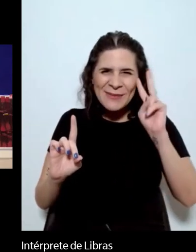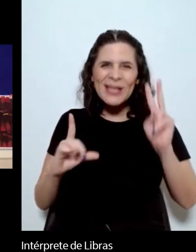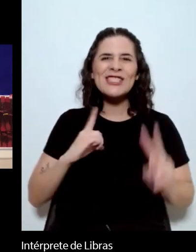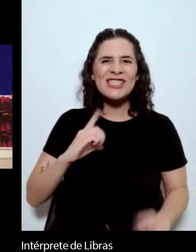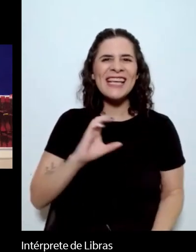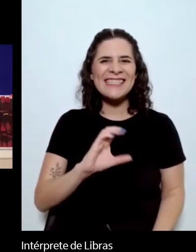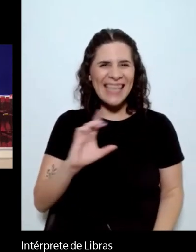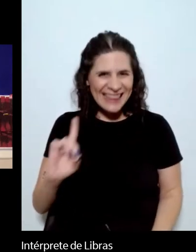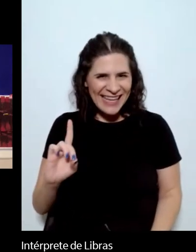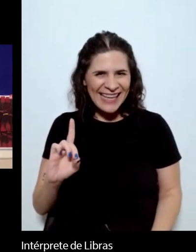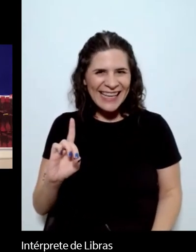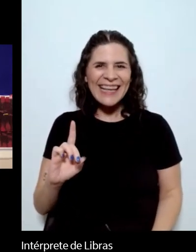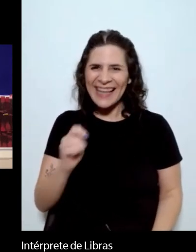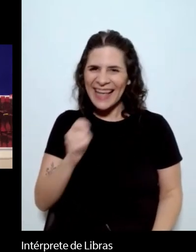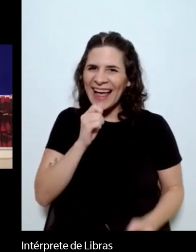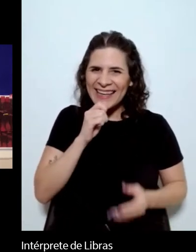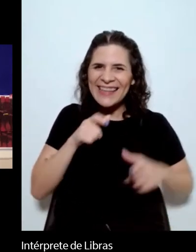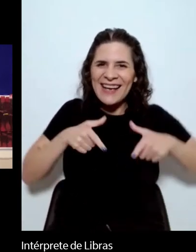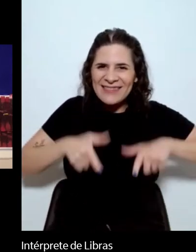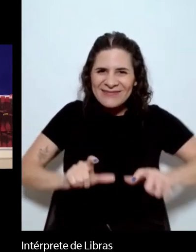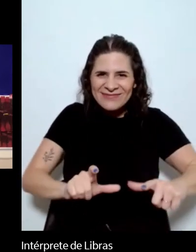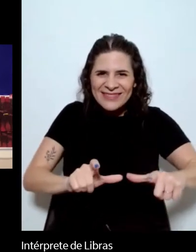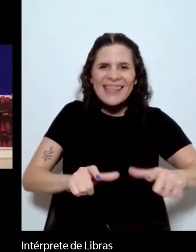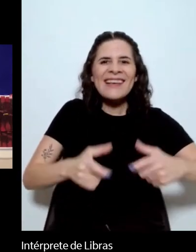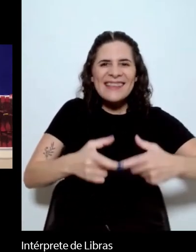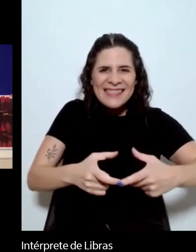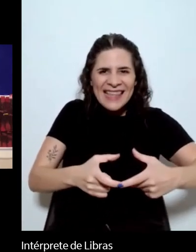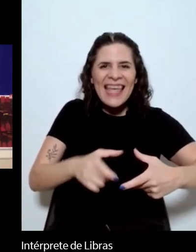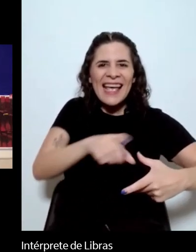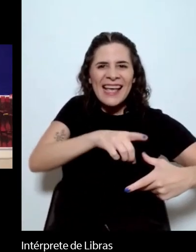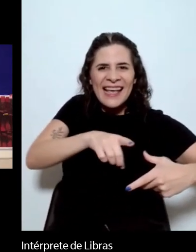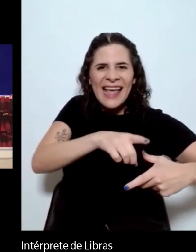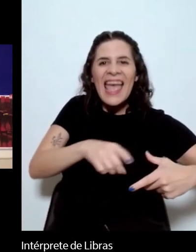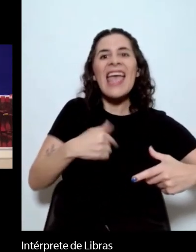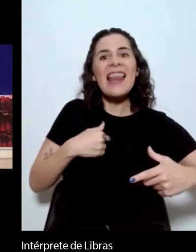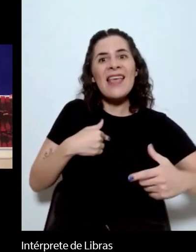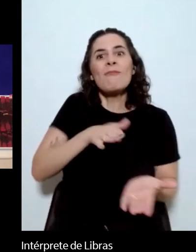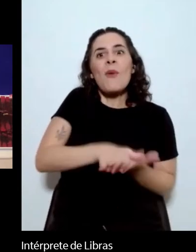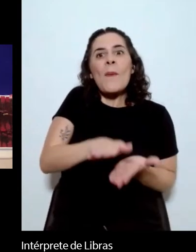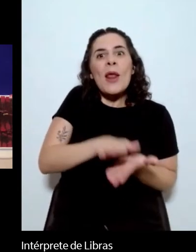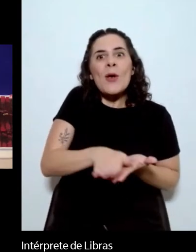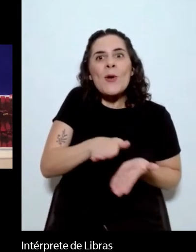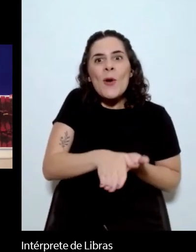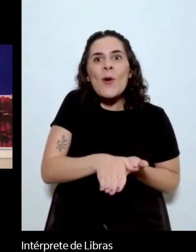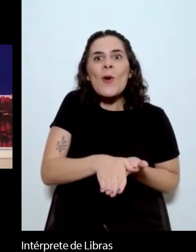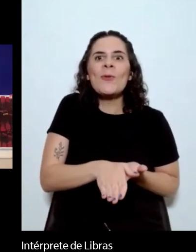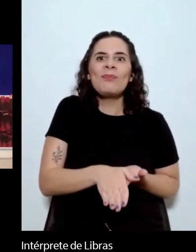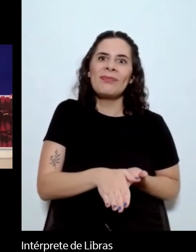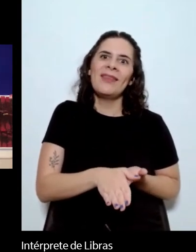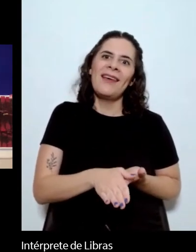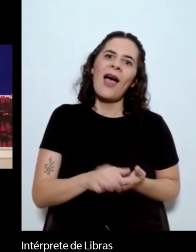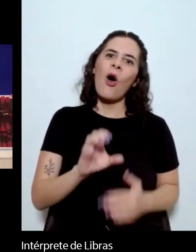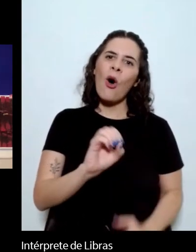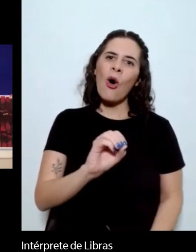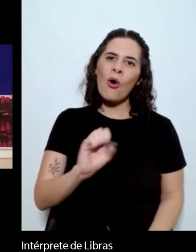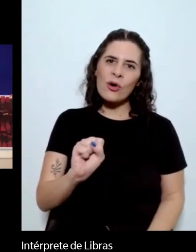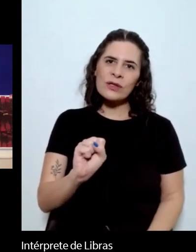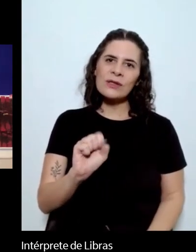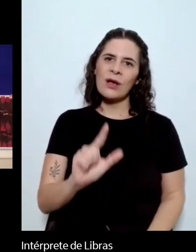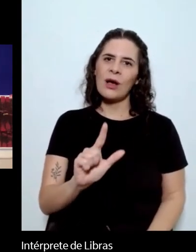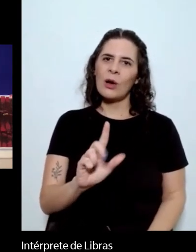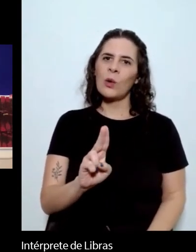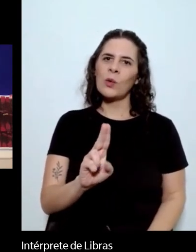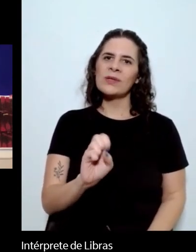Cederone, o professor David Jackson fez uma publicação notável das primeiras edições dos Lusíados. É, portanto, um dos mais